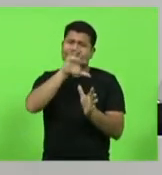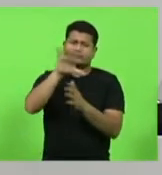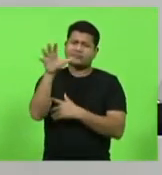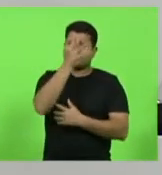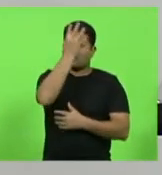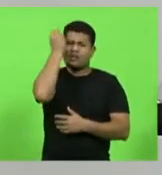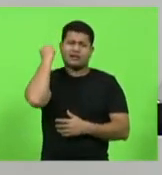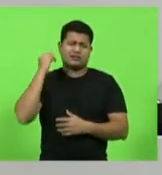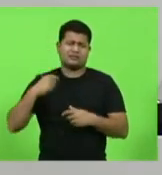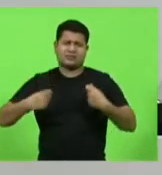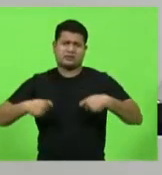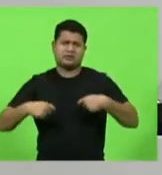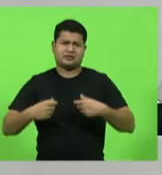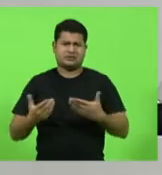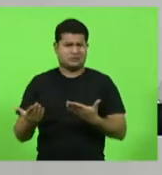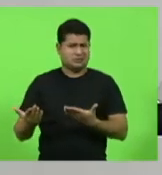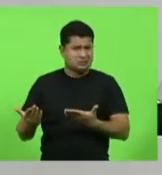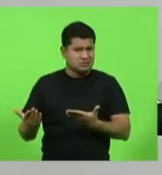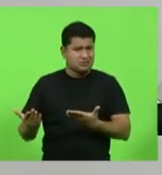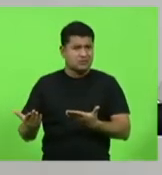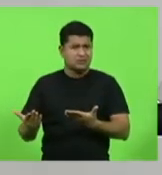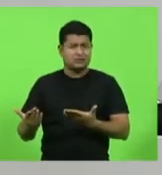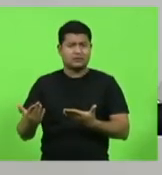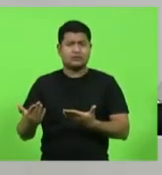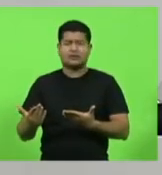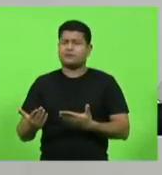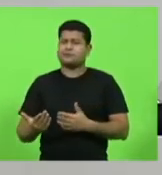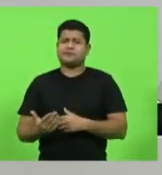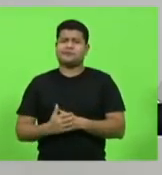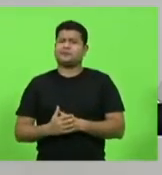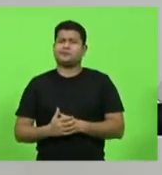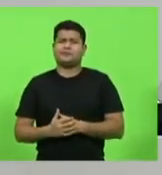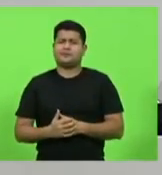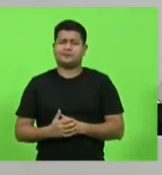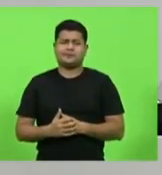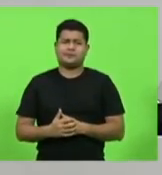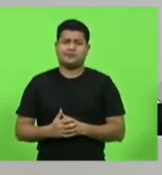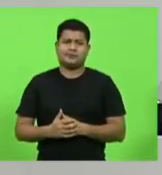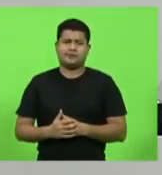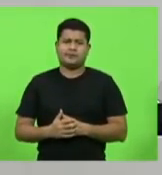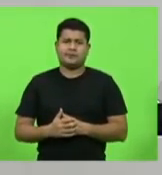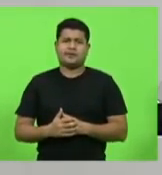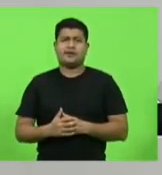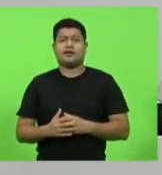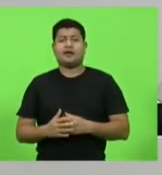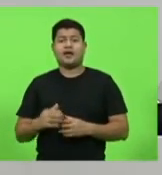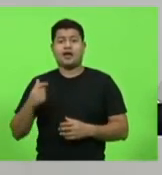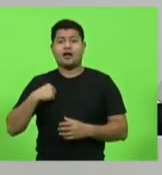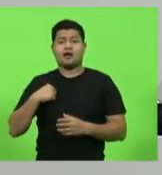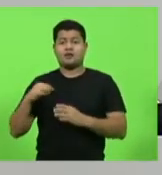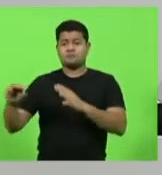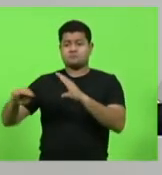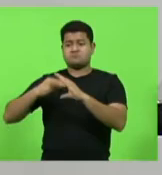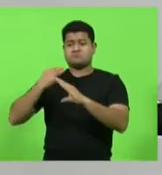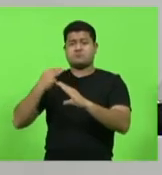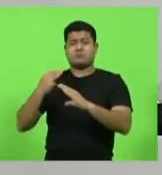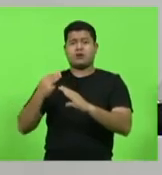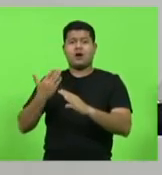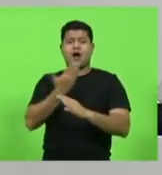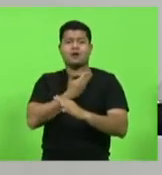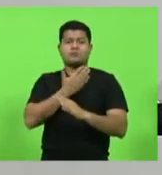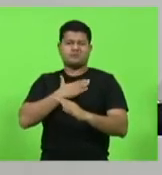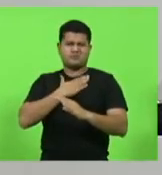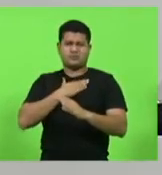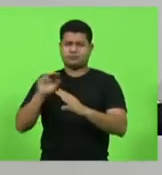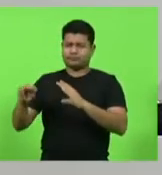assunto. Isso é um factoide. Recebi uma mensagem de um colega meu,